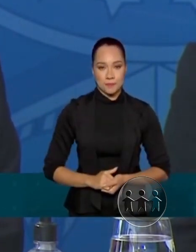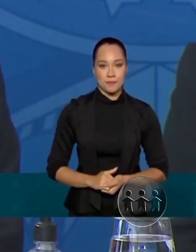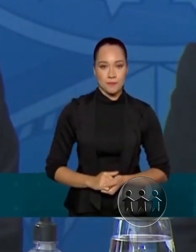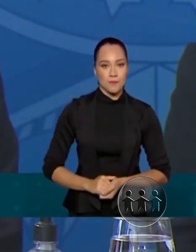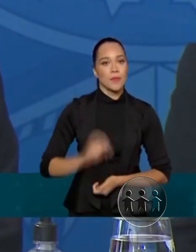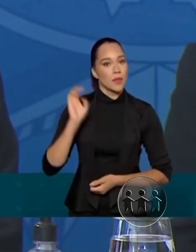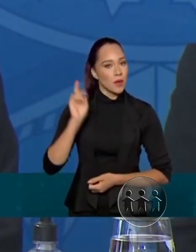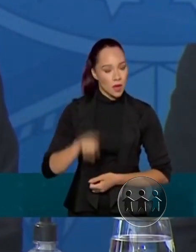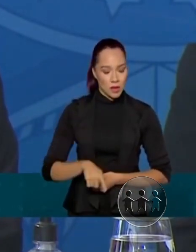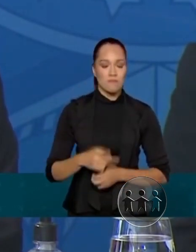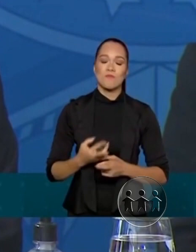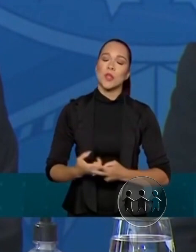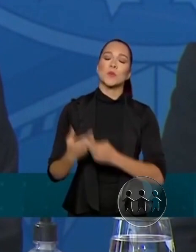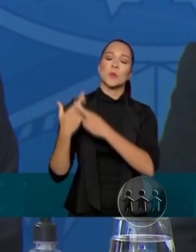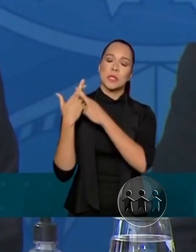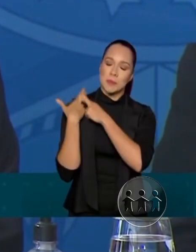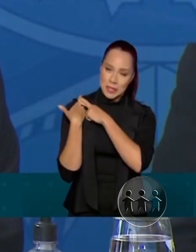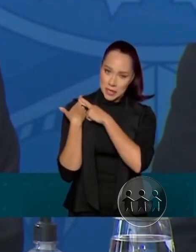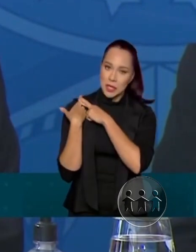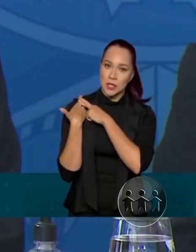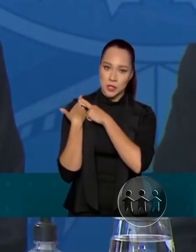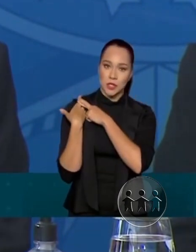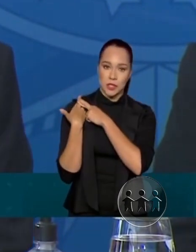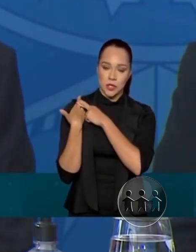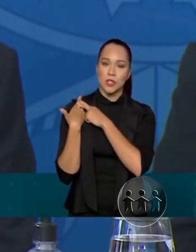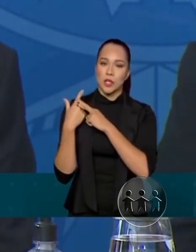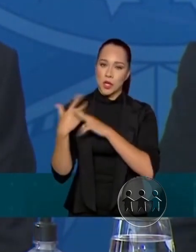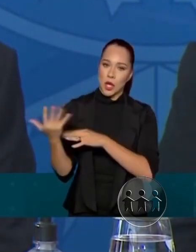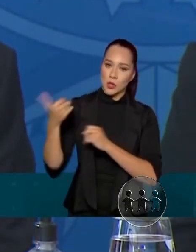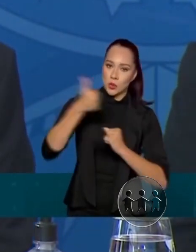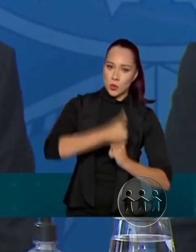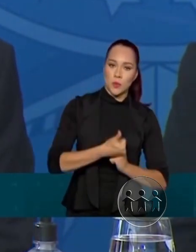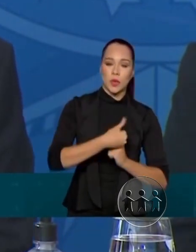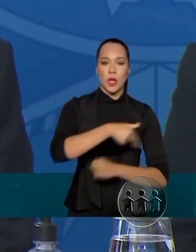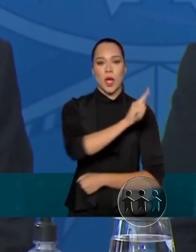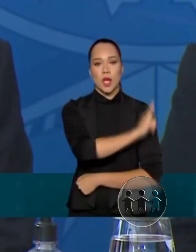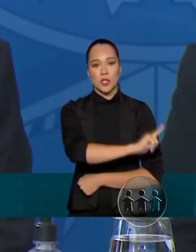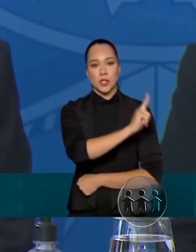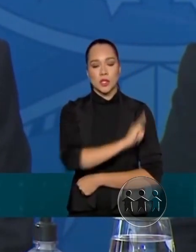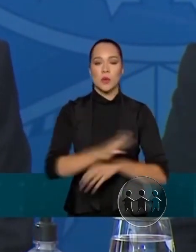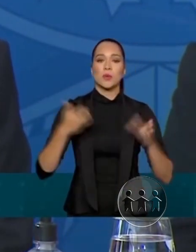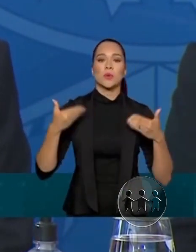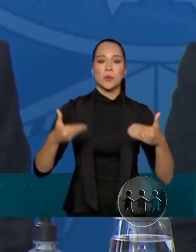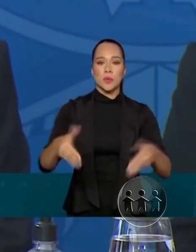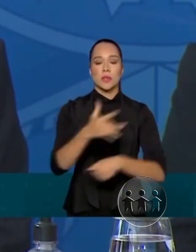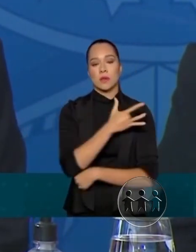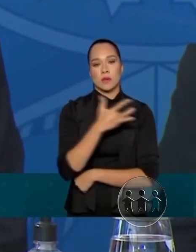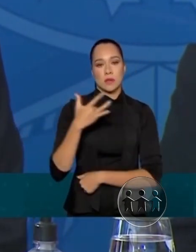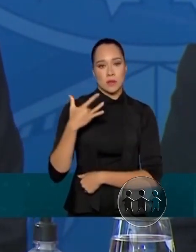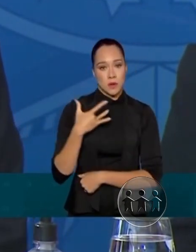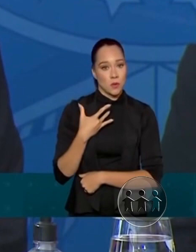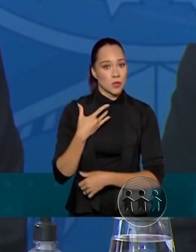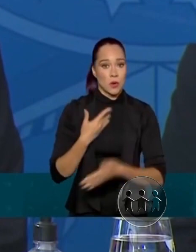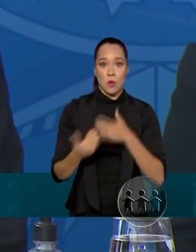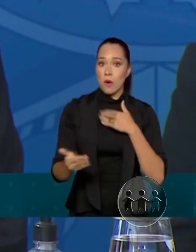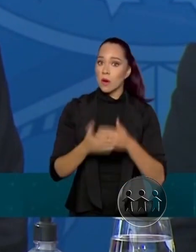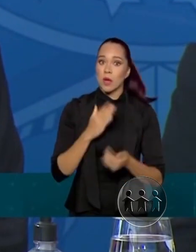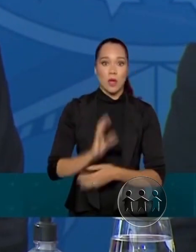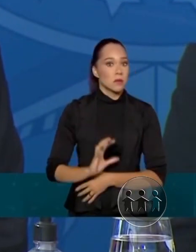uma grande responsabilidade assumir a gestão do Ministério da Saúde em qualquer